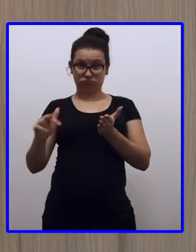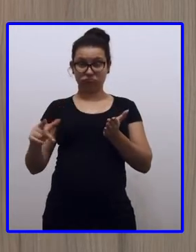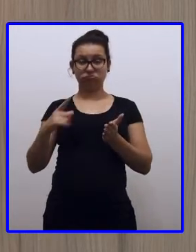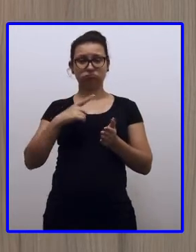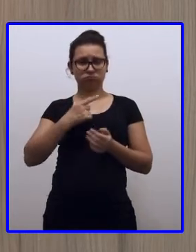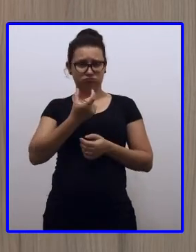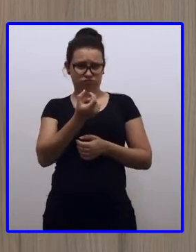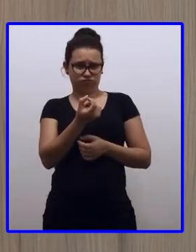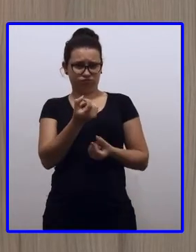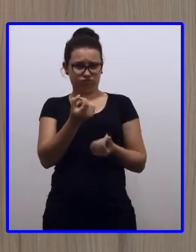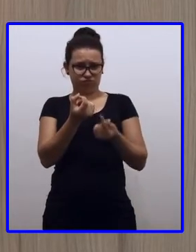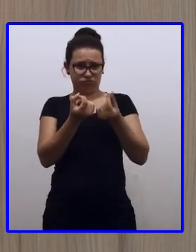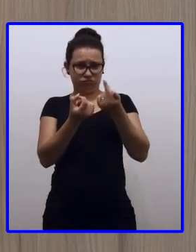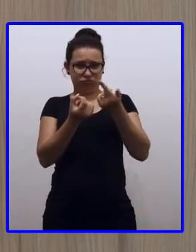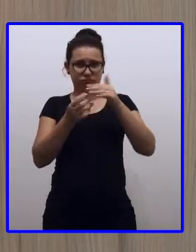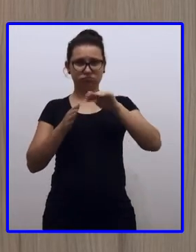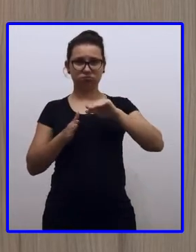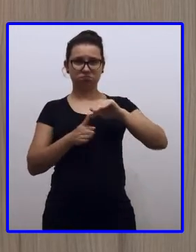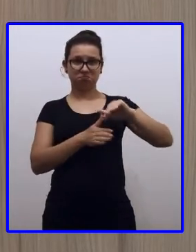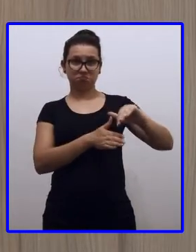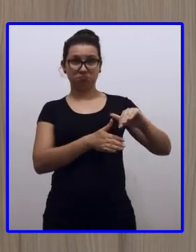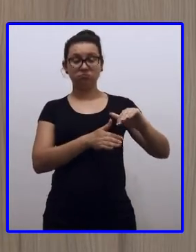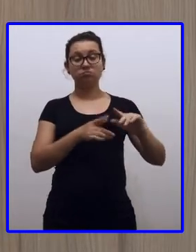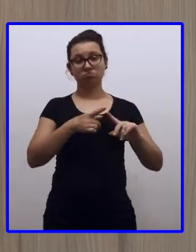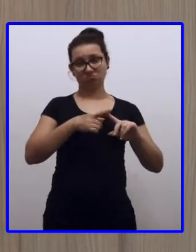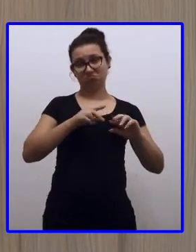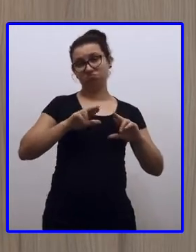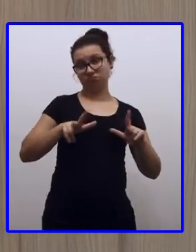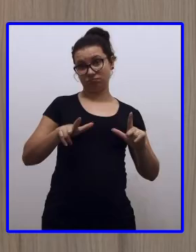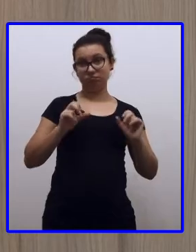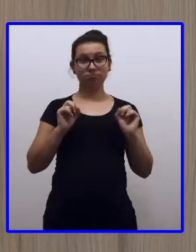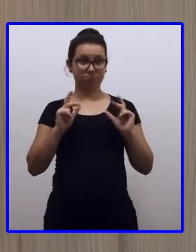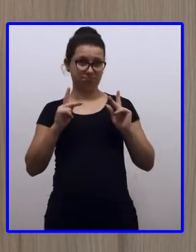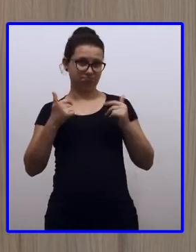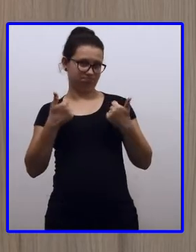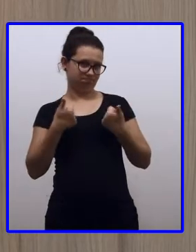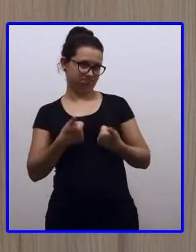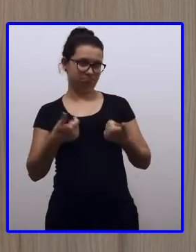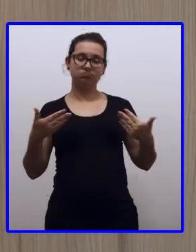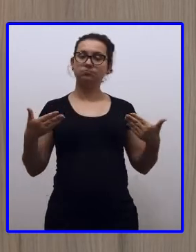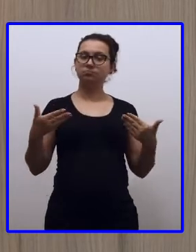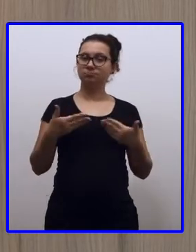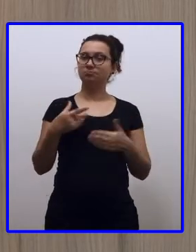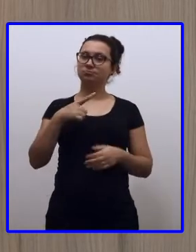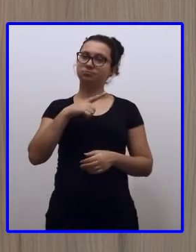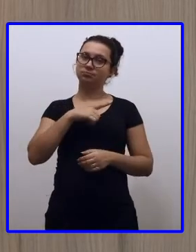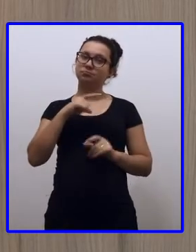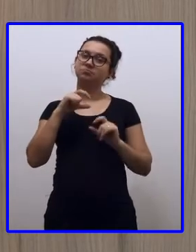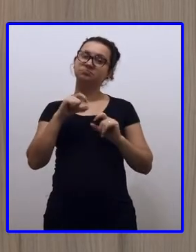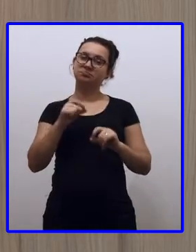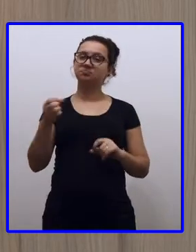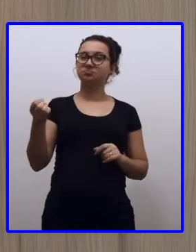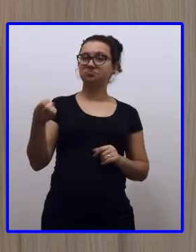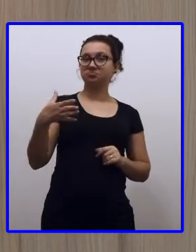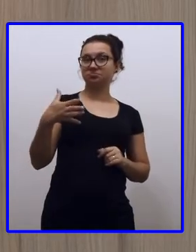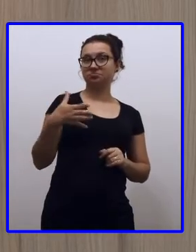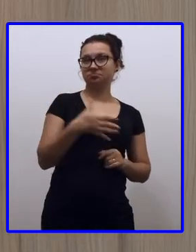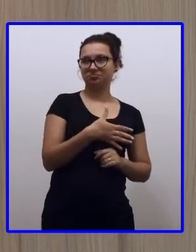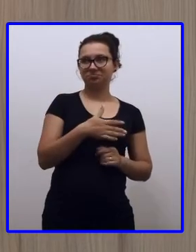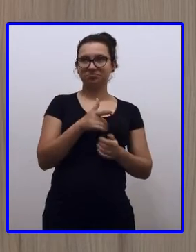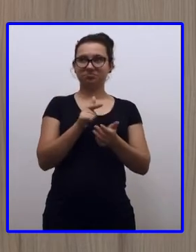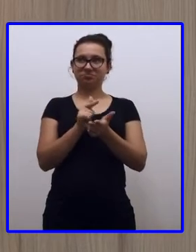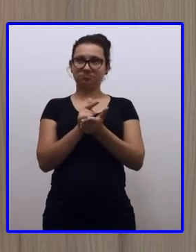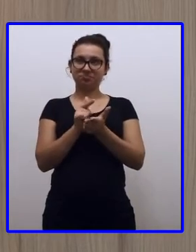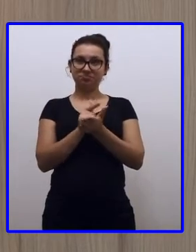moedas foram deixadas de ser usadas, tá bom? E agora nós temos a nova cédula, né? Muito